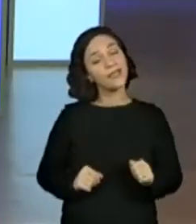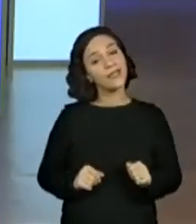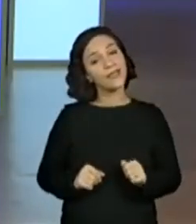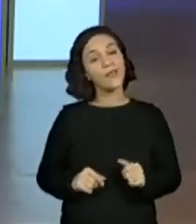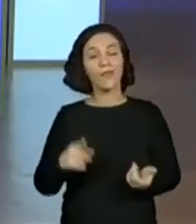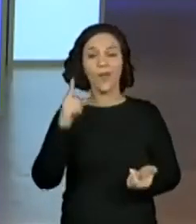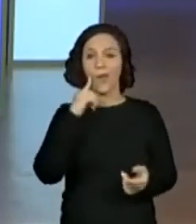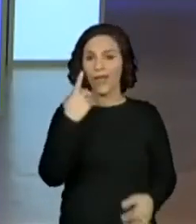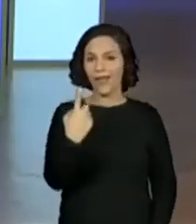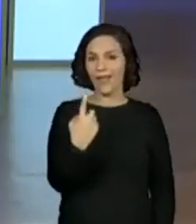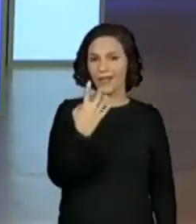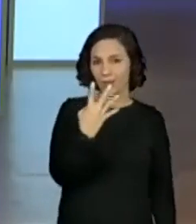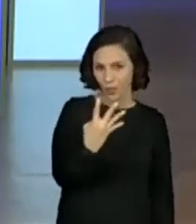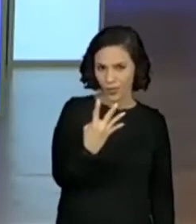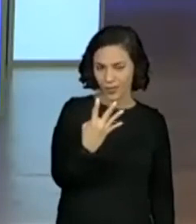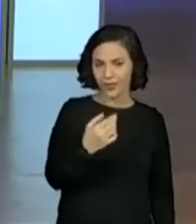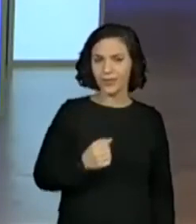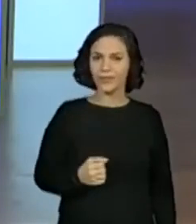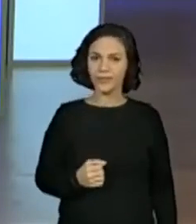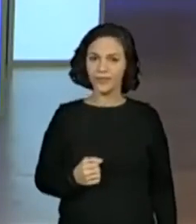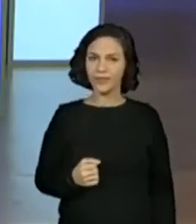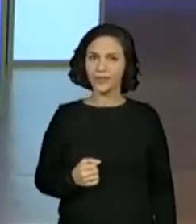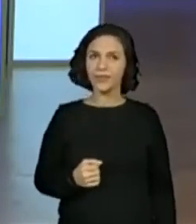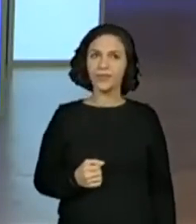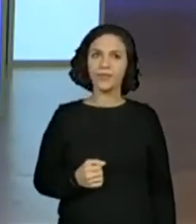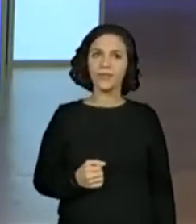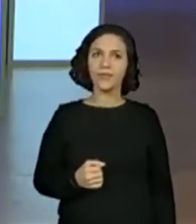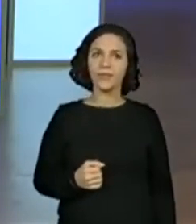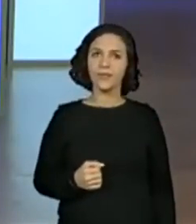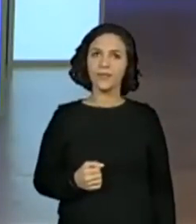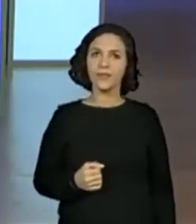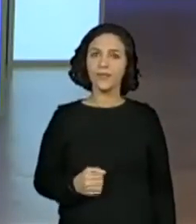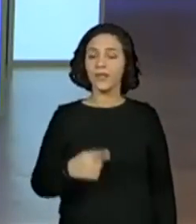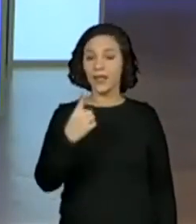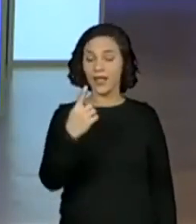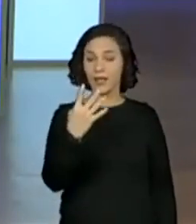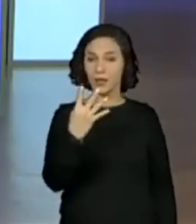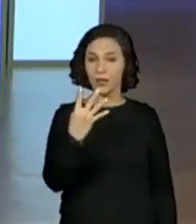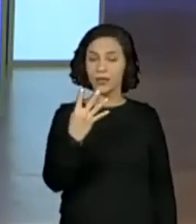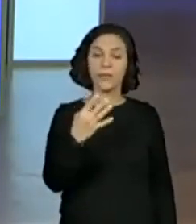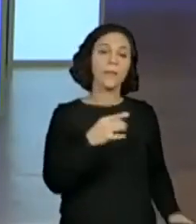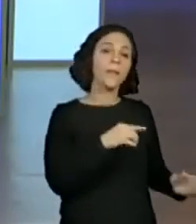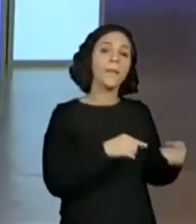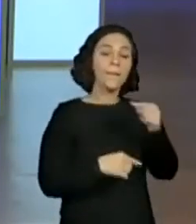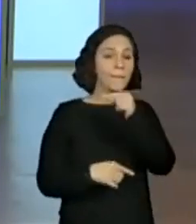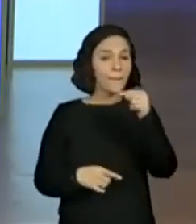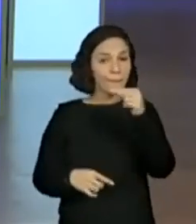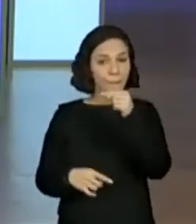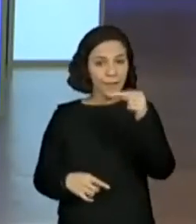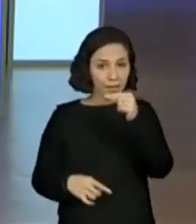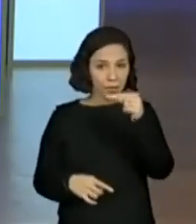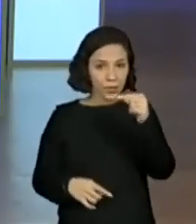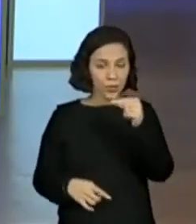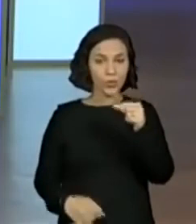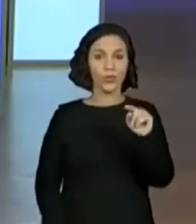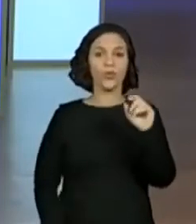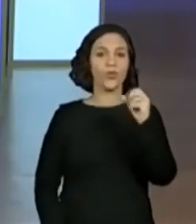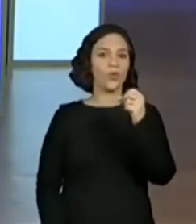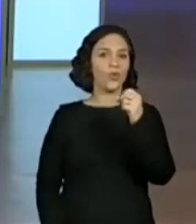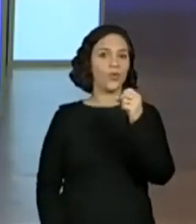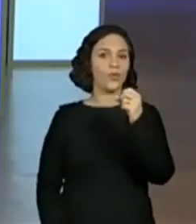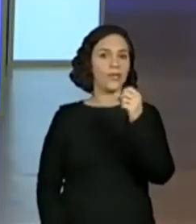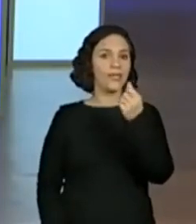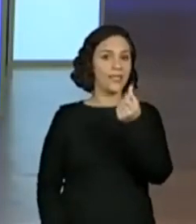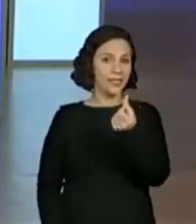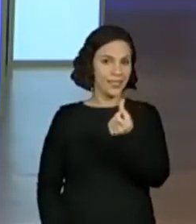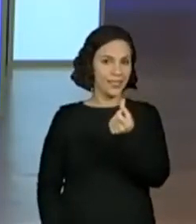14, pôr o 14 e tirar... E tirar 8. Isso, ficar 100 mesmo. Vou tirar. Aqui, nós